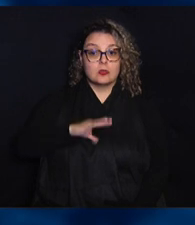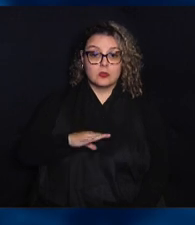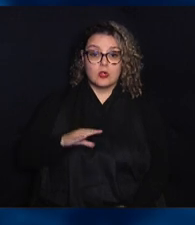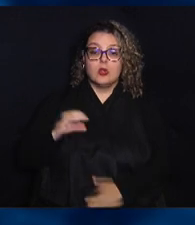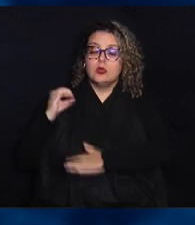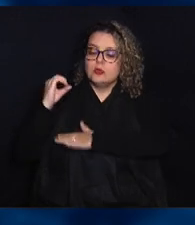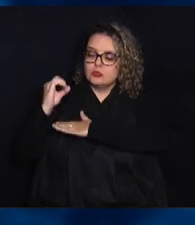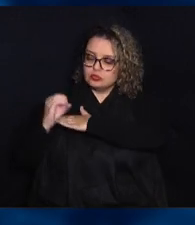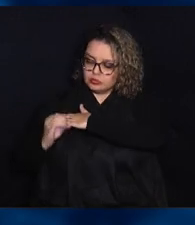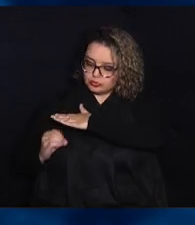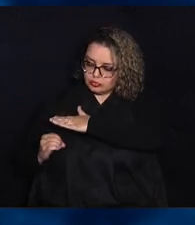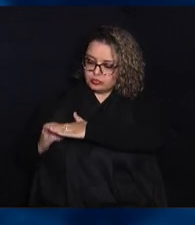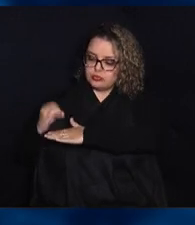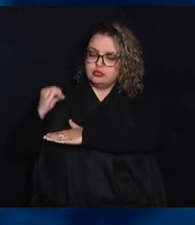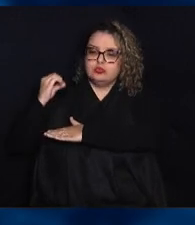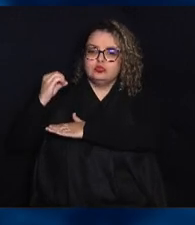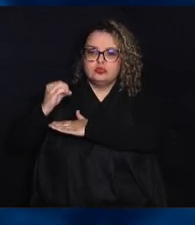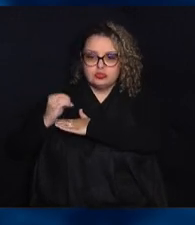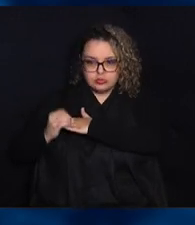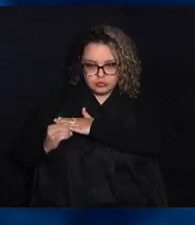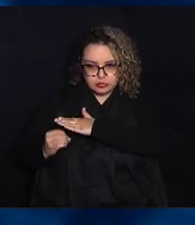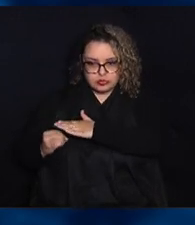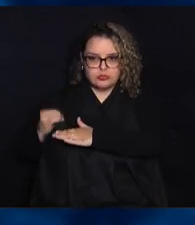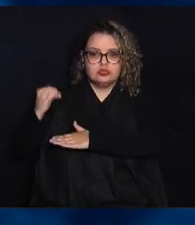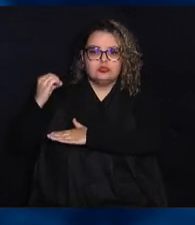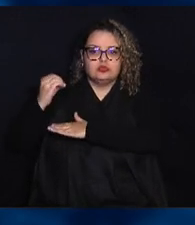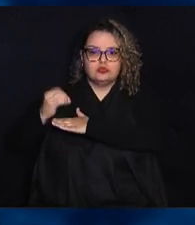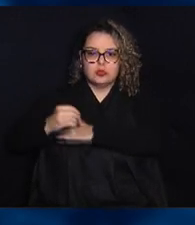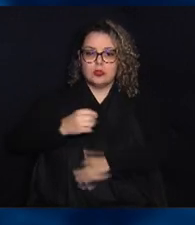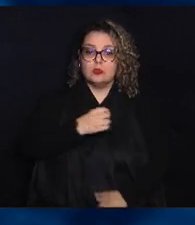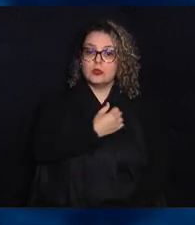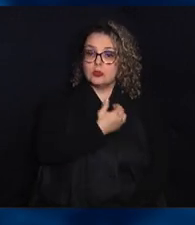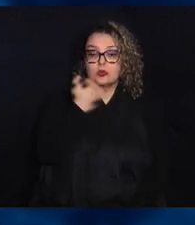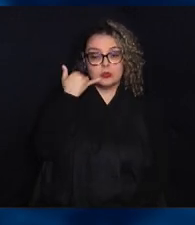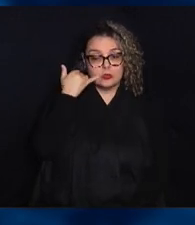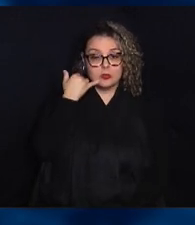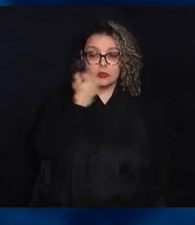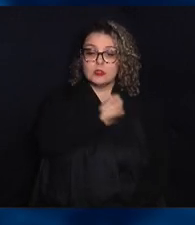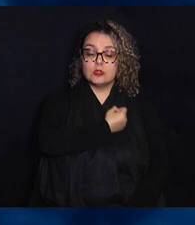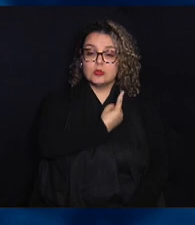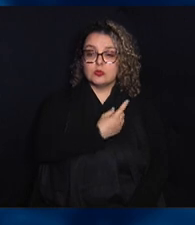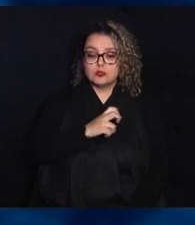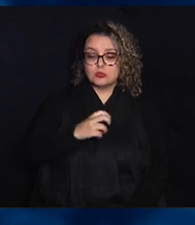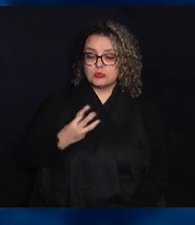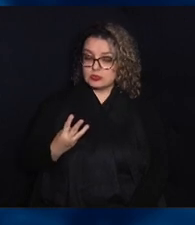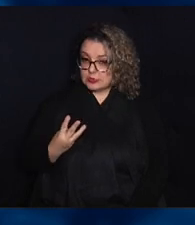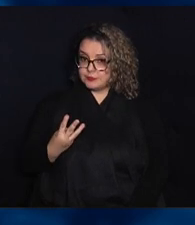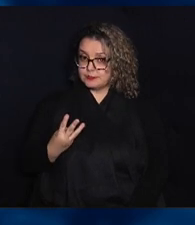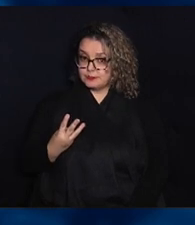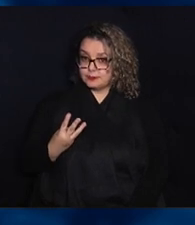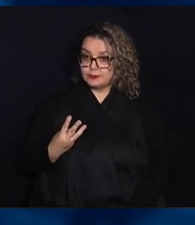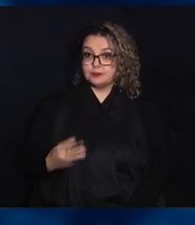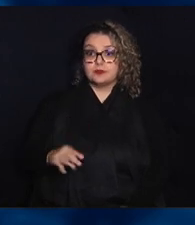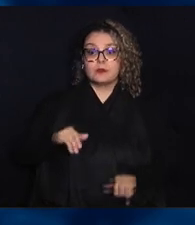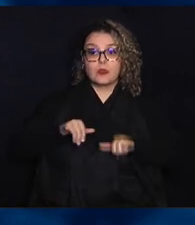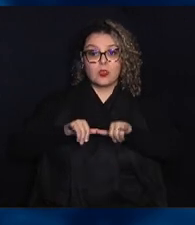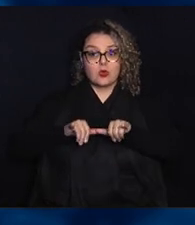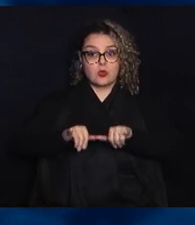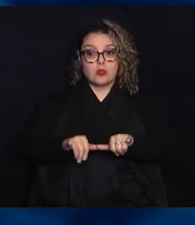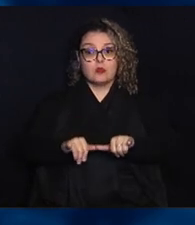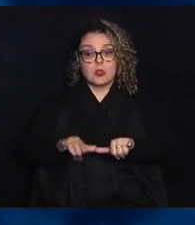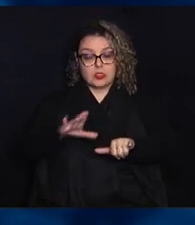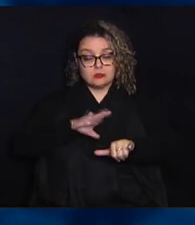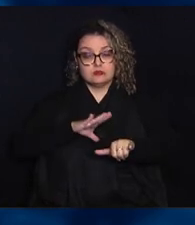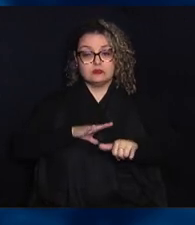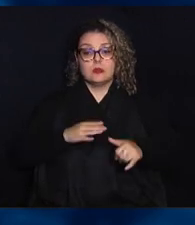vai manter a rotina de trabalho com funcionamento 24 horas, pelo telefone 153. O mercado municipal